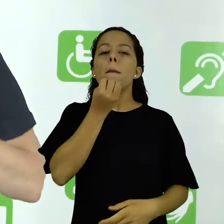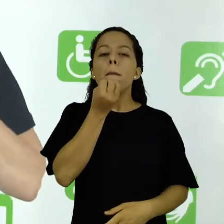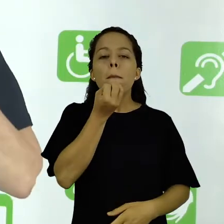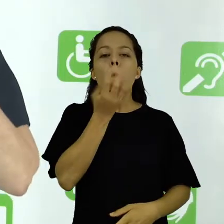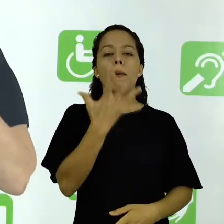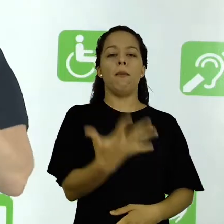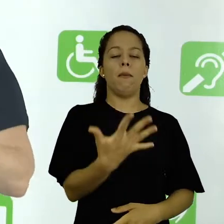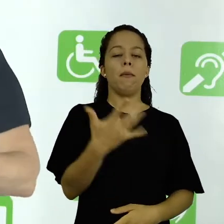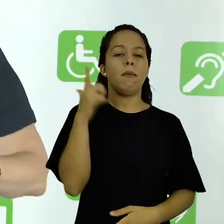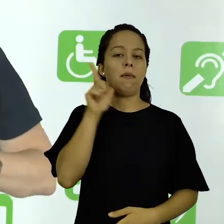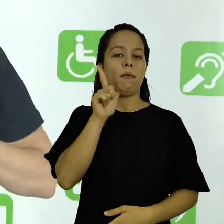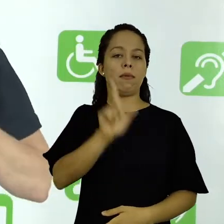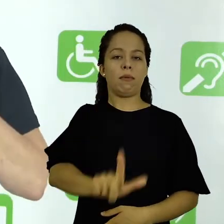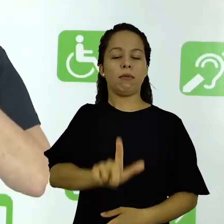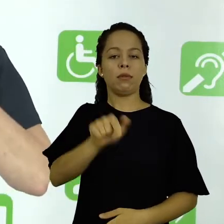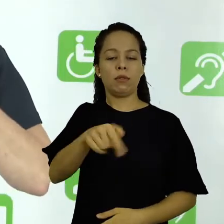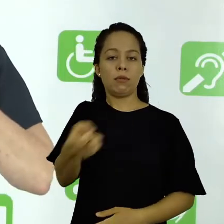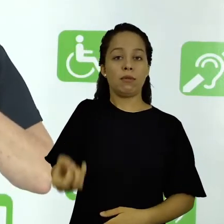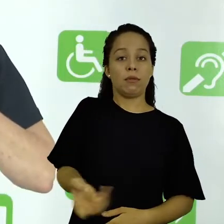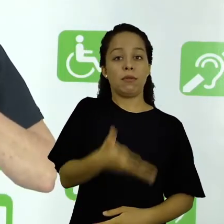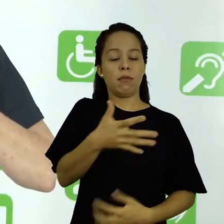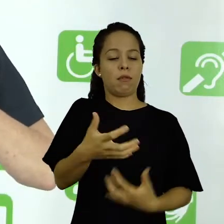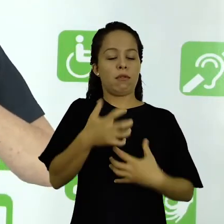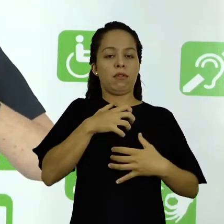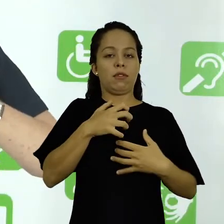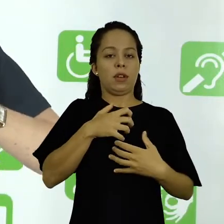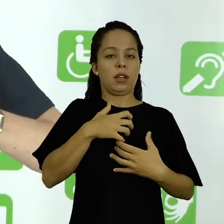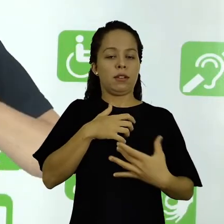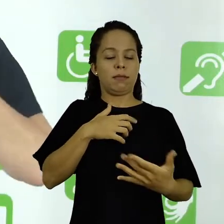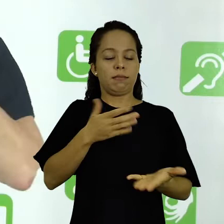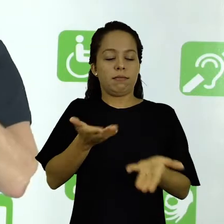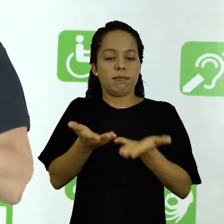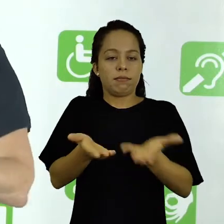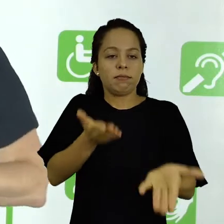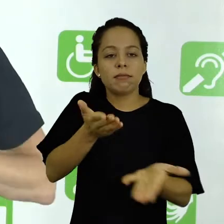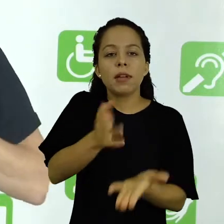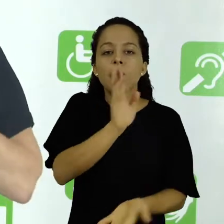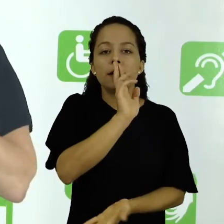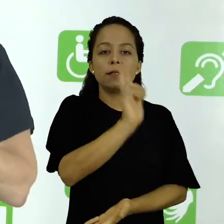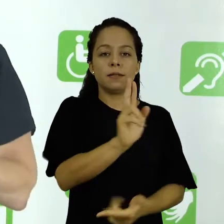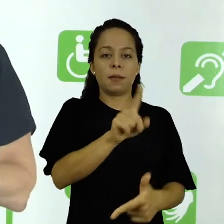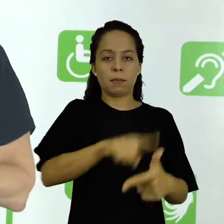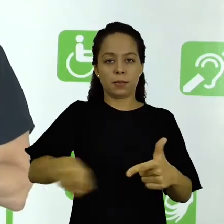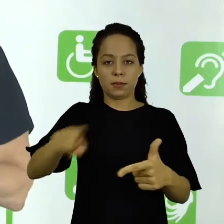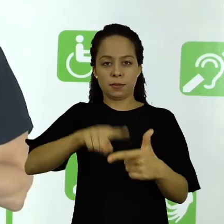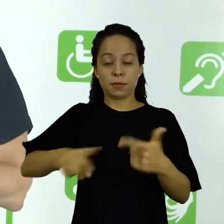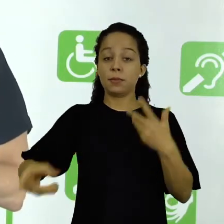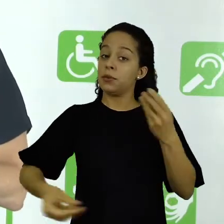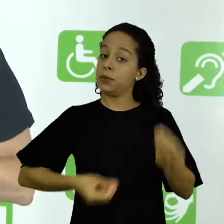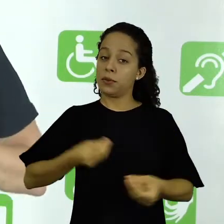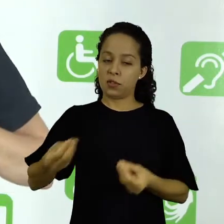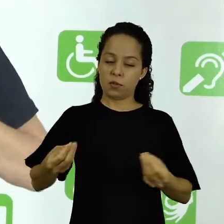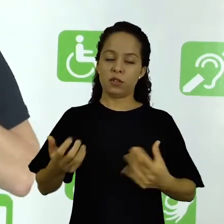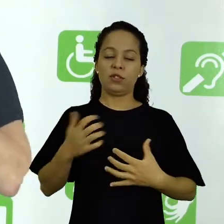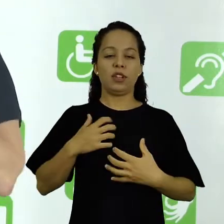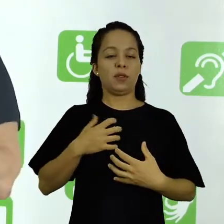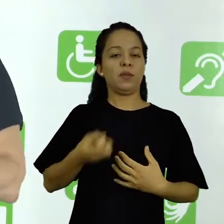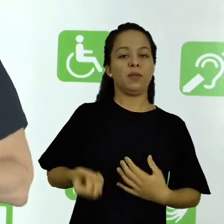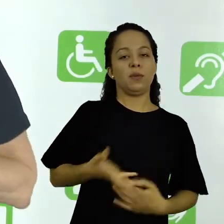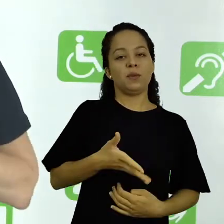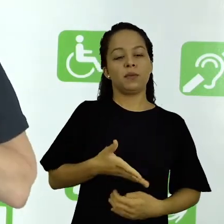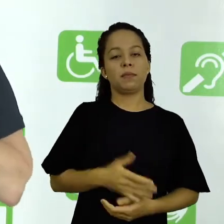melhorar, a construir novas formas de lidar com determinados problemas a